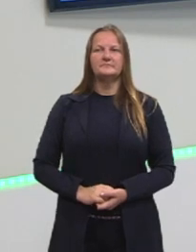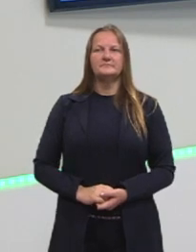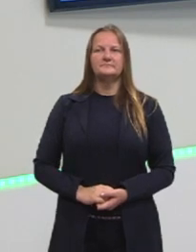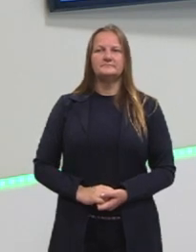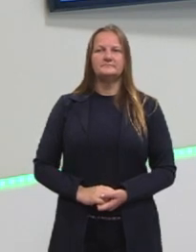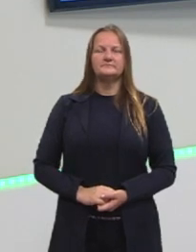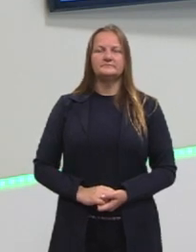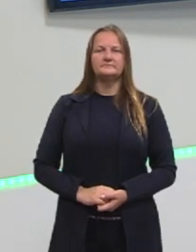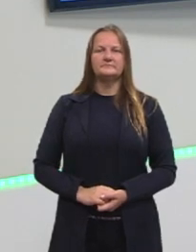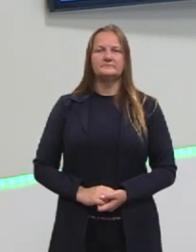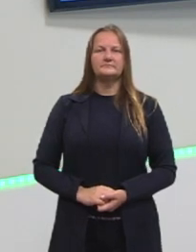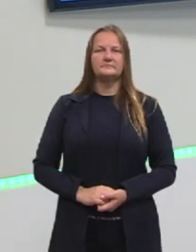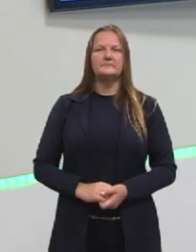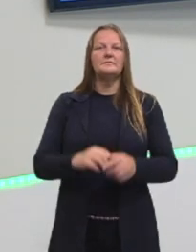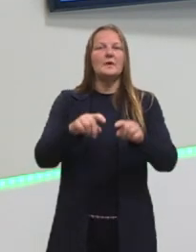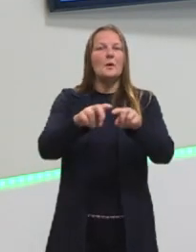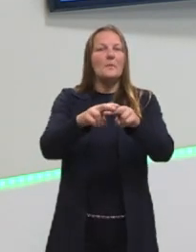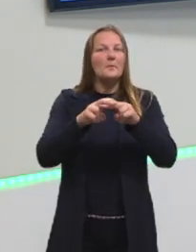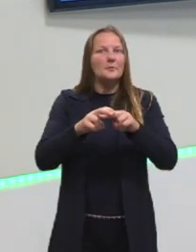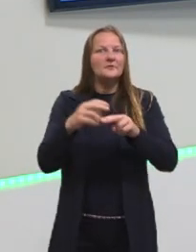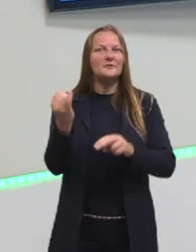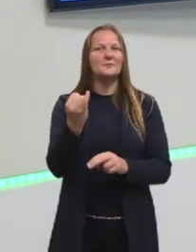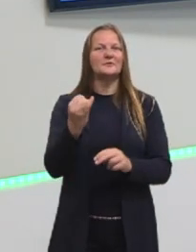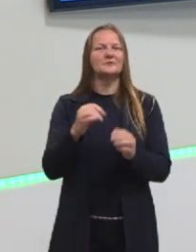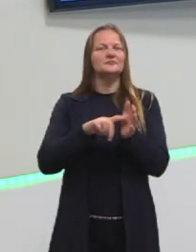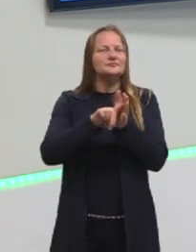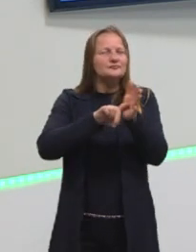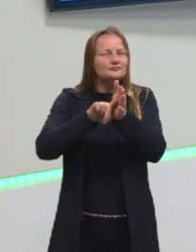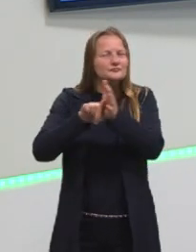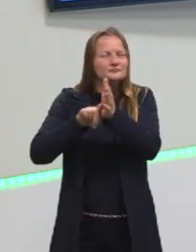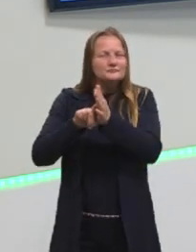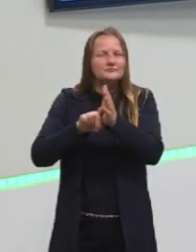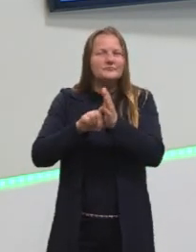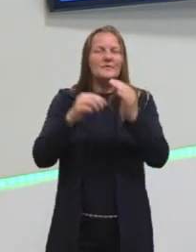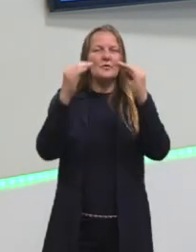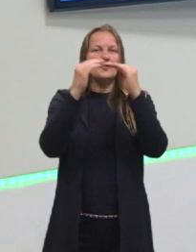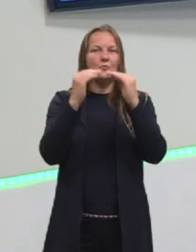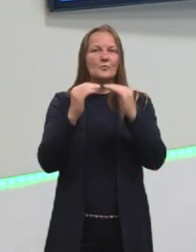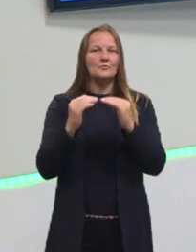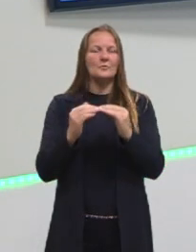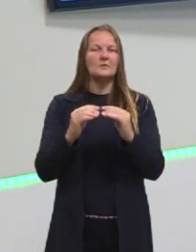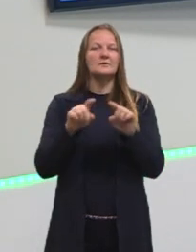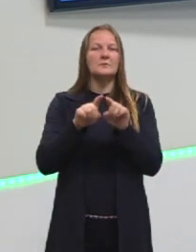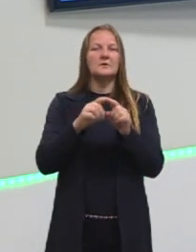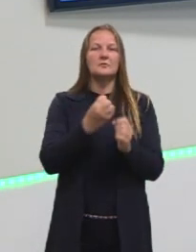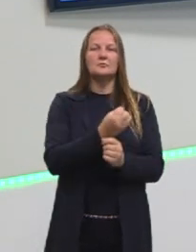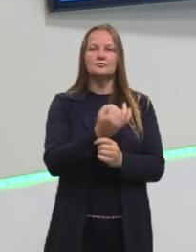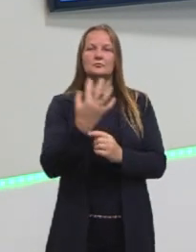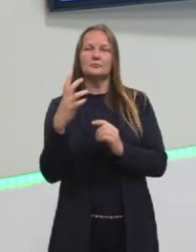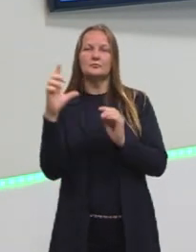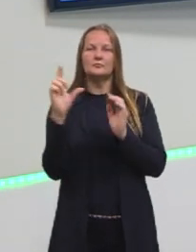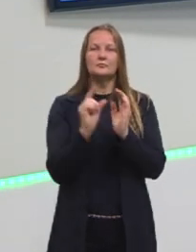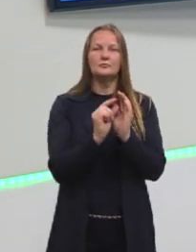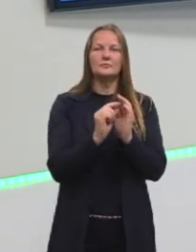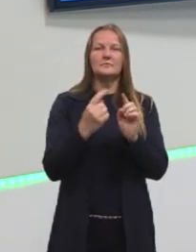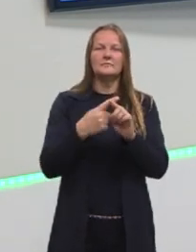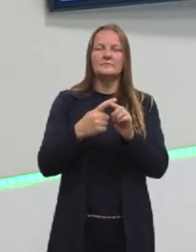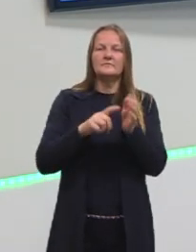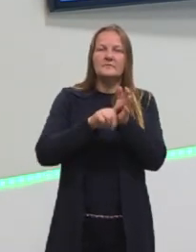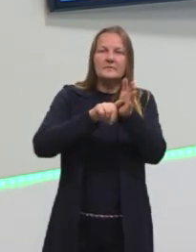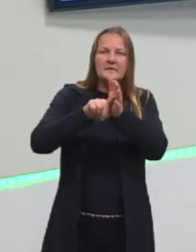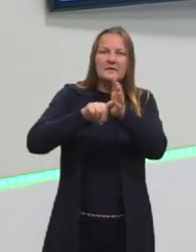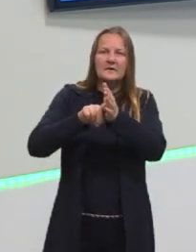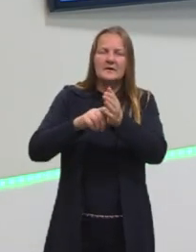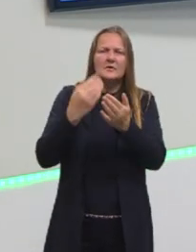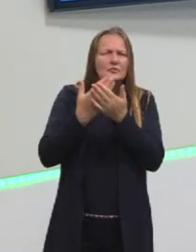a análise combinatória, né? Para dar fechamento aí em todas essas ideias. E aqui na análise nós vamos estudar,